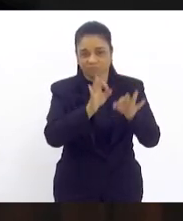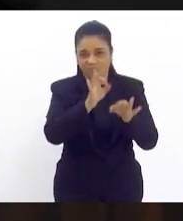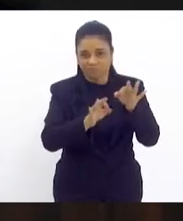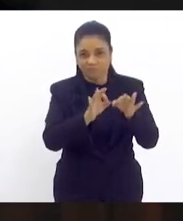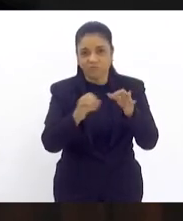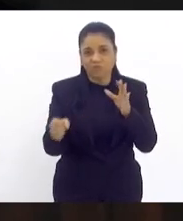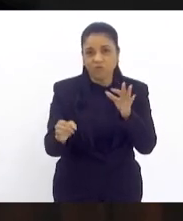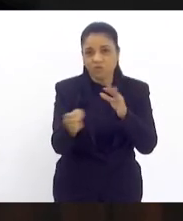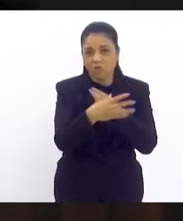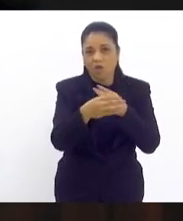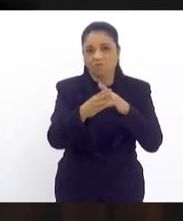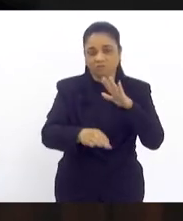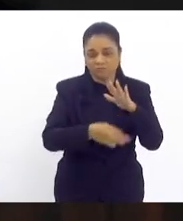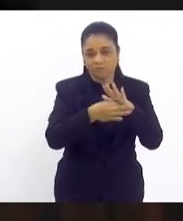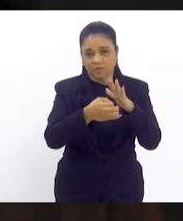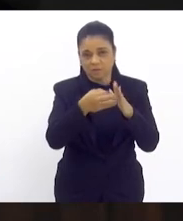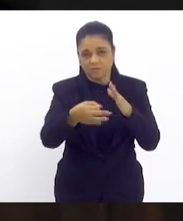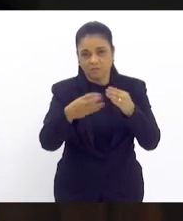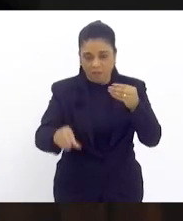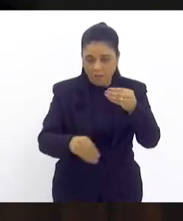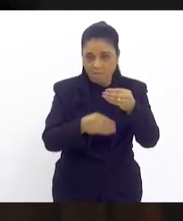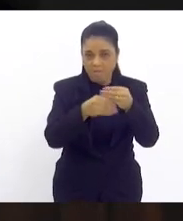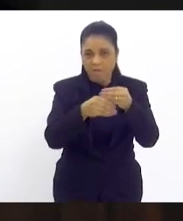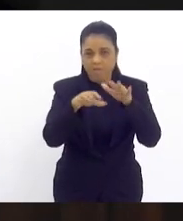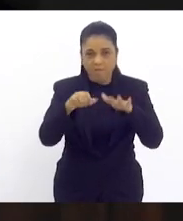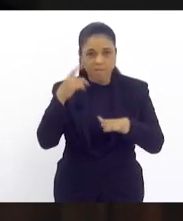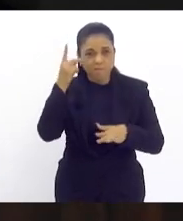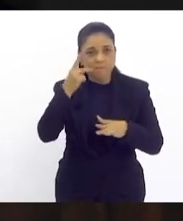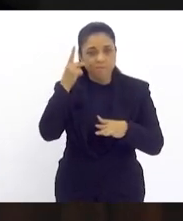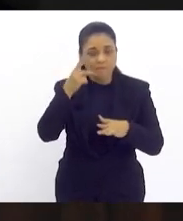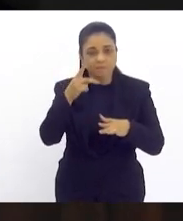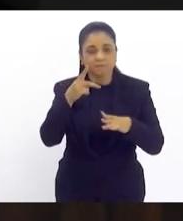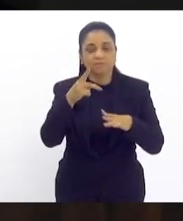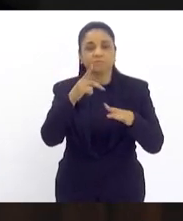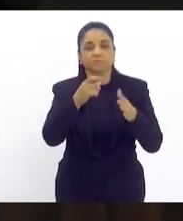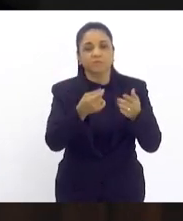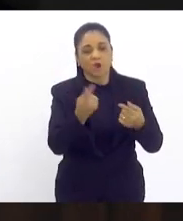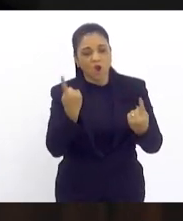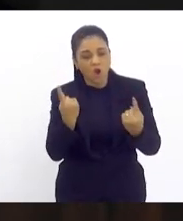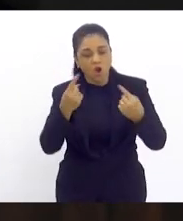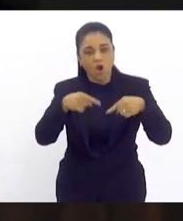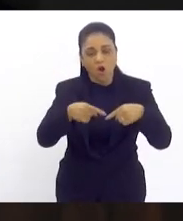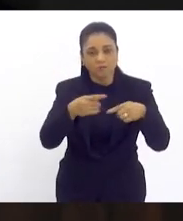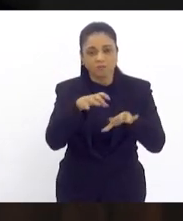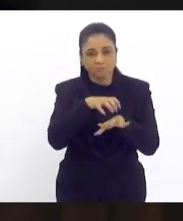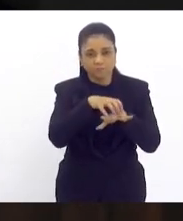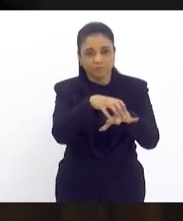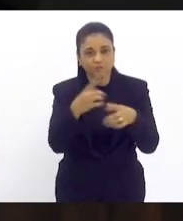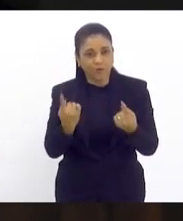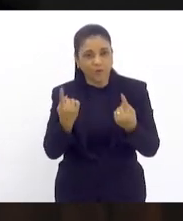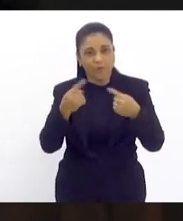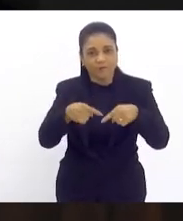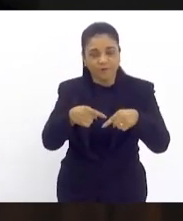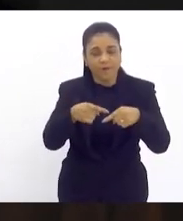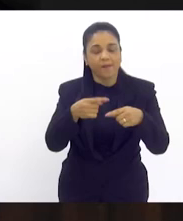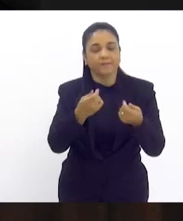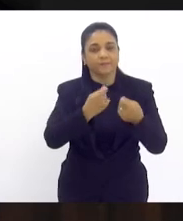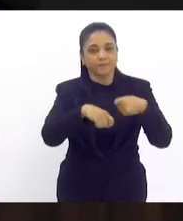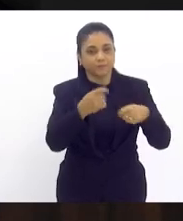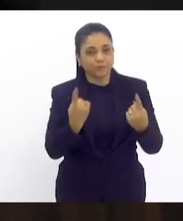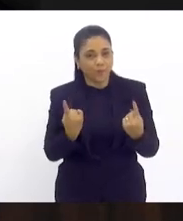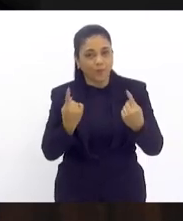pareceres às emendas de plenário das comissões de Constituição e Justiça, contrário, transporte contrário, economia e indústria e comércio, contrário.